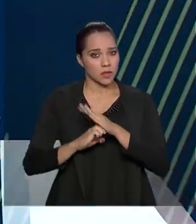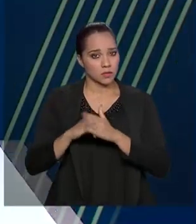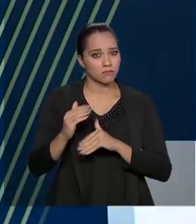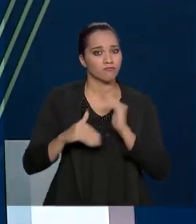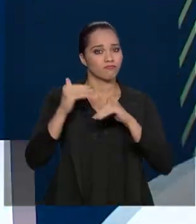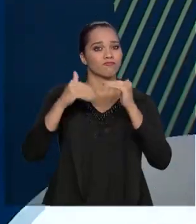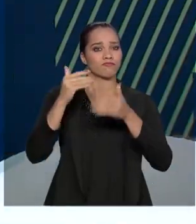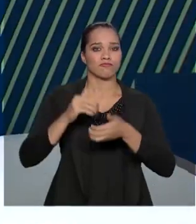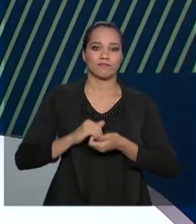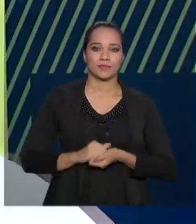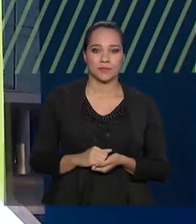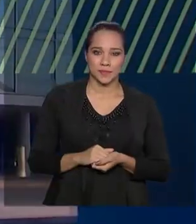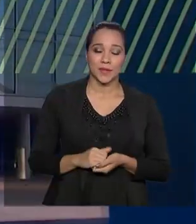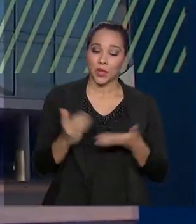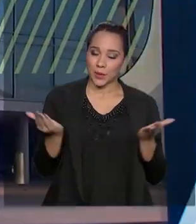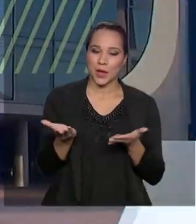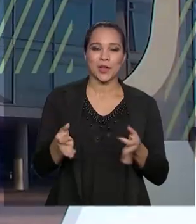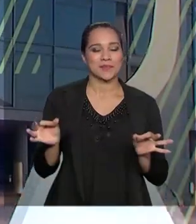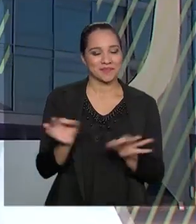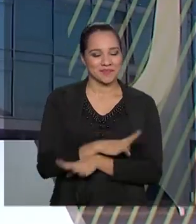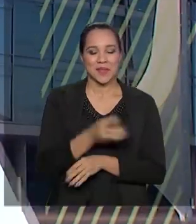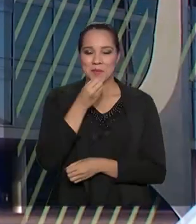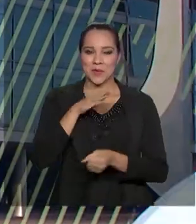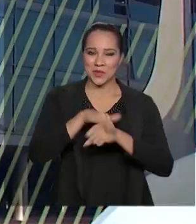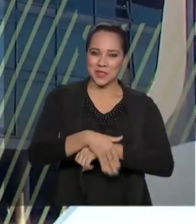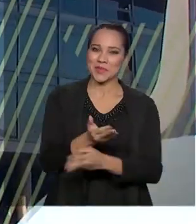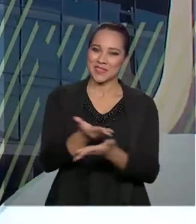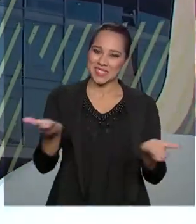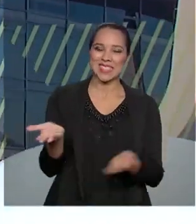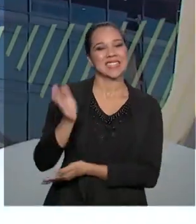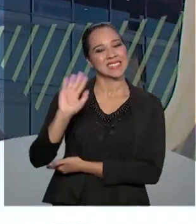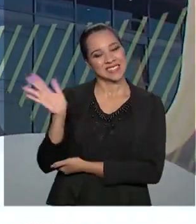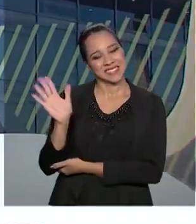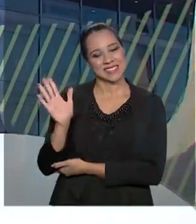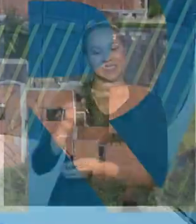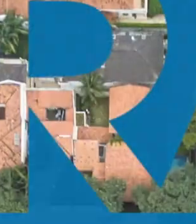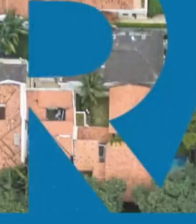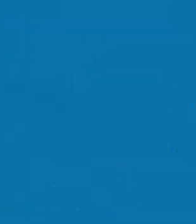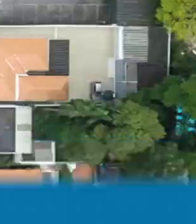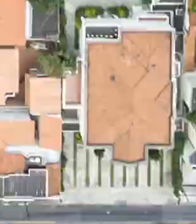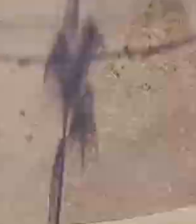gente pode? A gente fica por aqui. Uma boa noite para você e até a próxima.